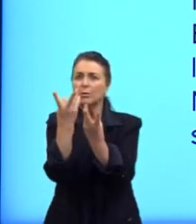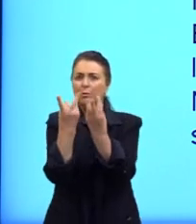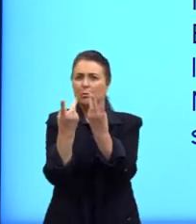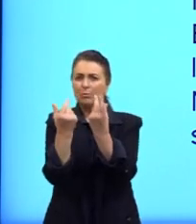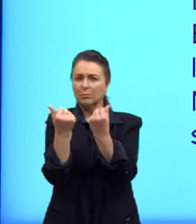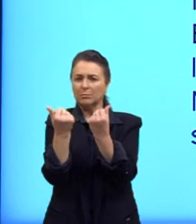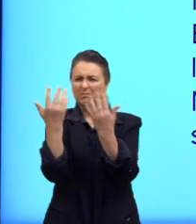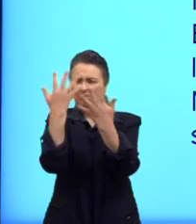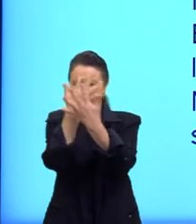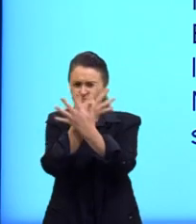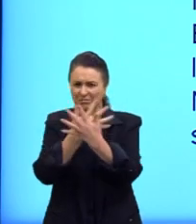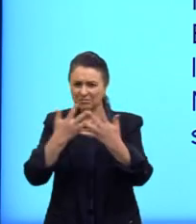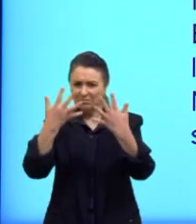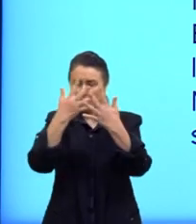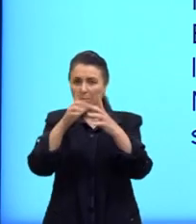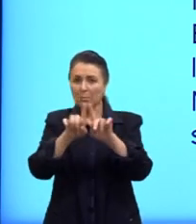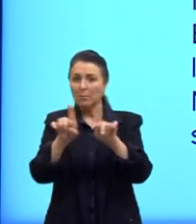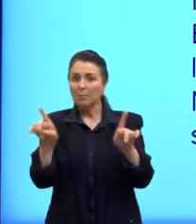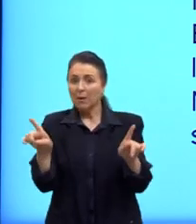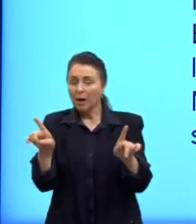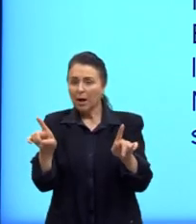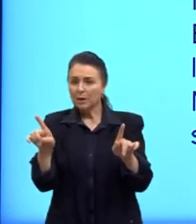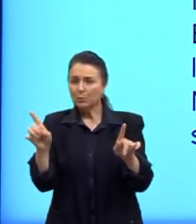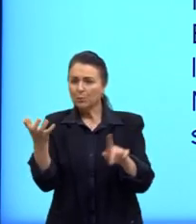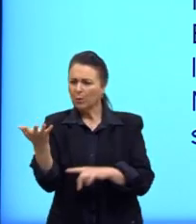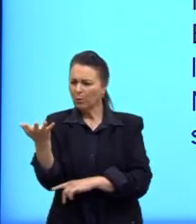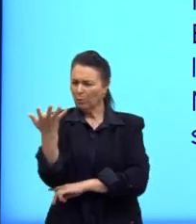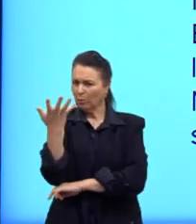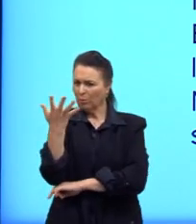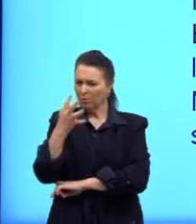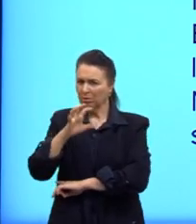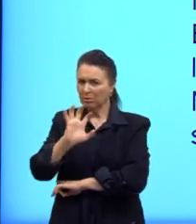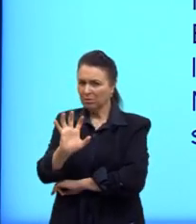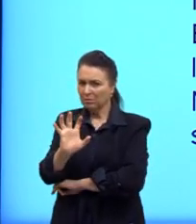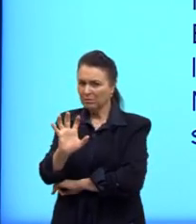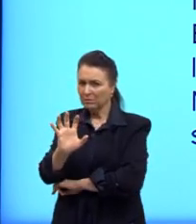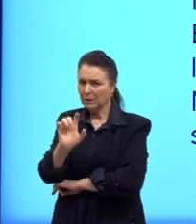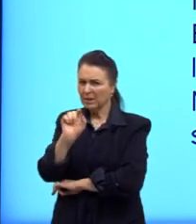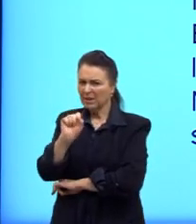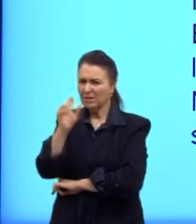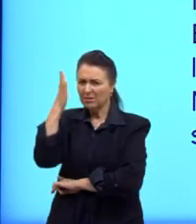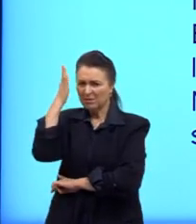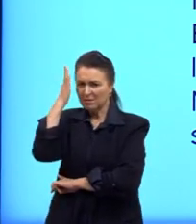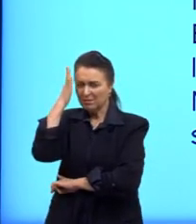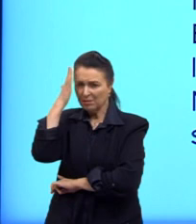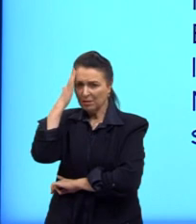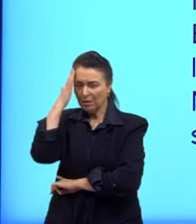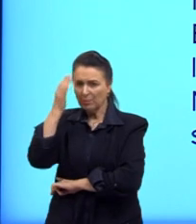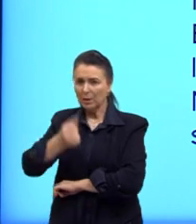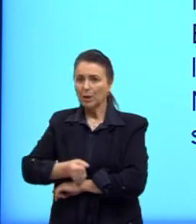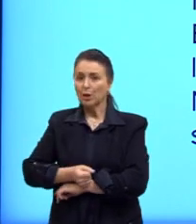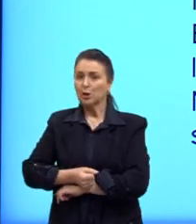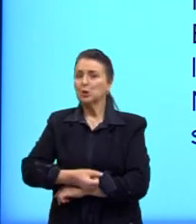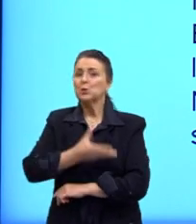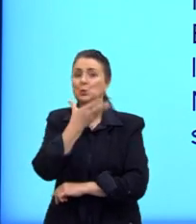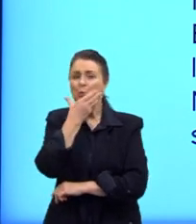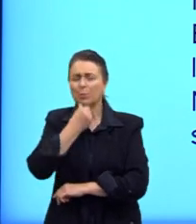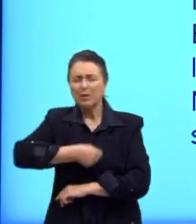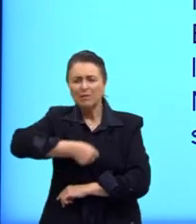Mas, talvez, por contraste à desventura, quem o sabe, de um velho mandarim,